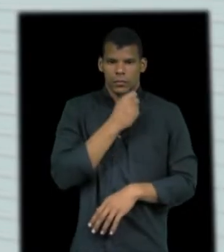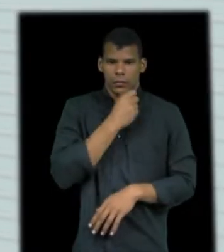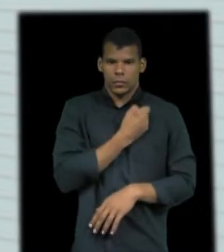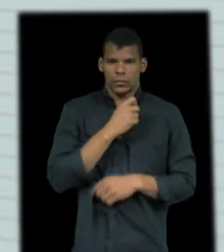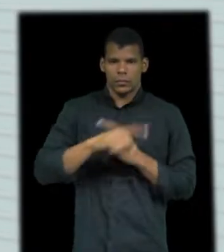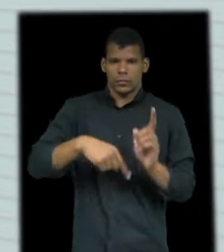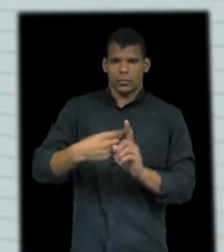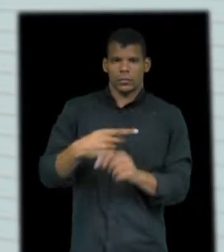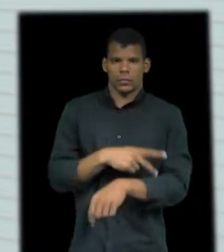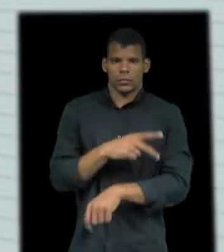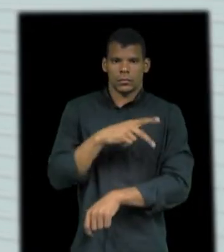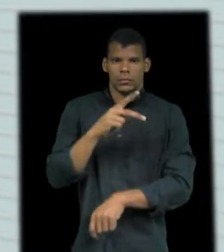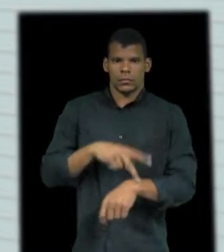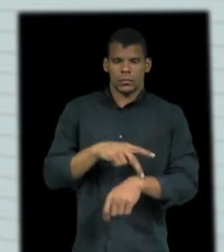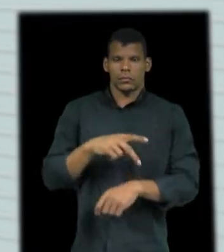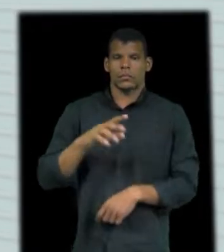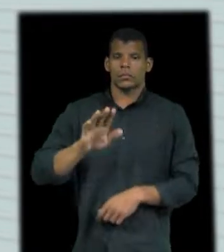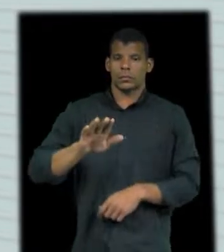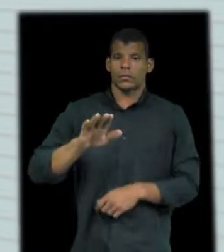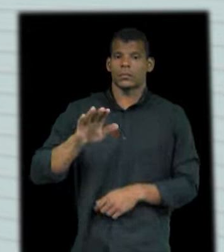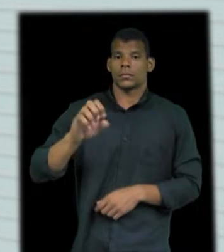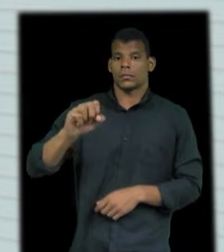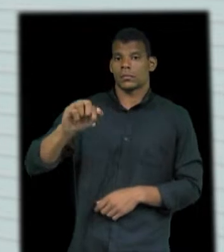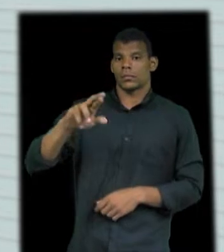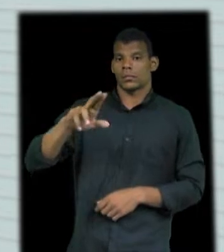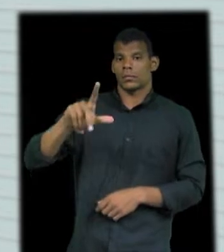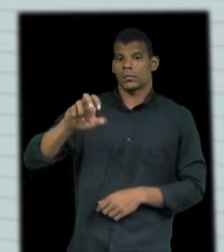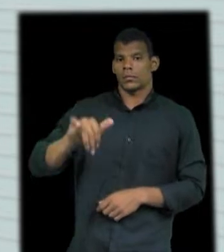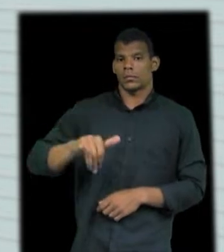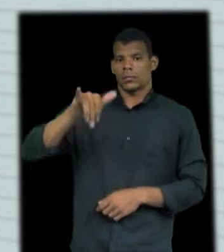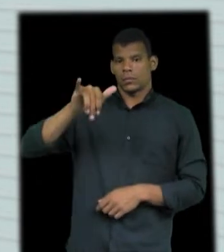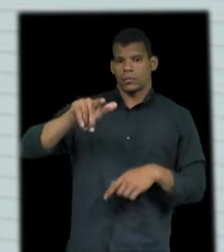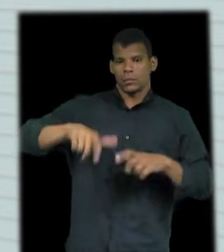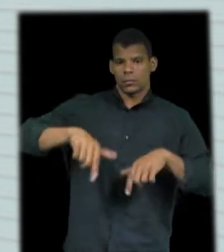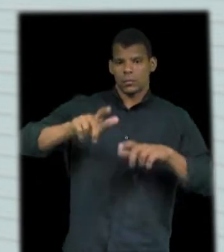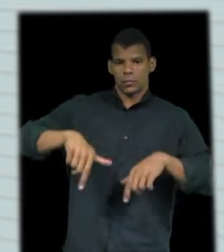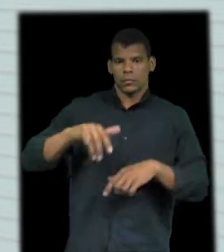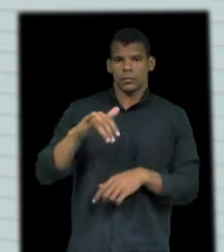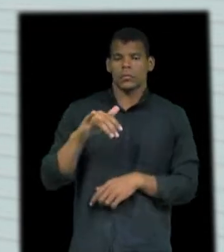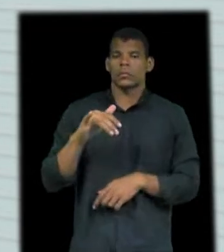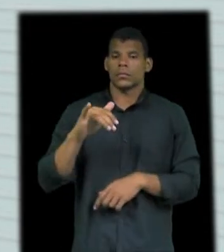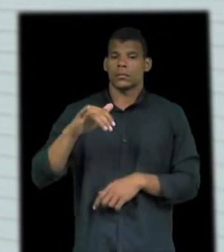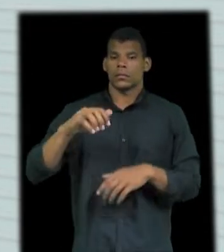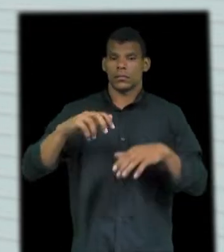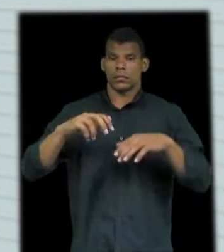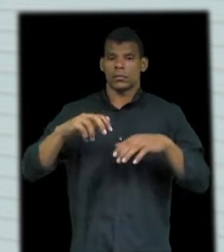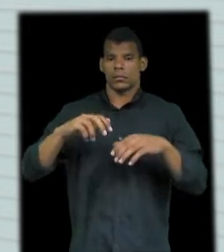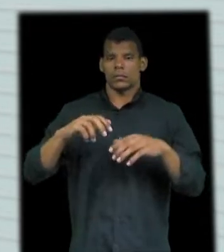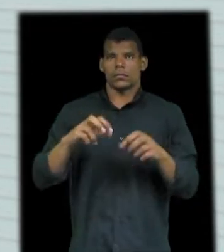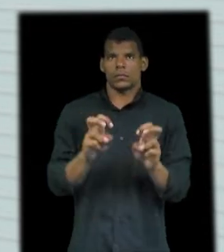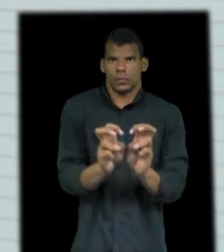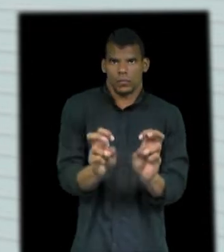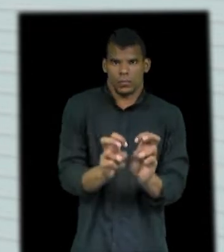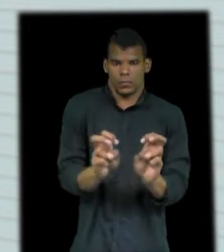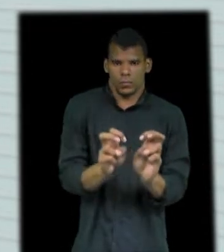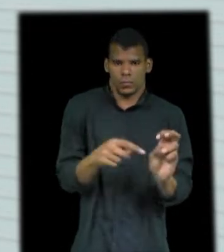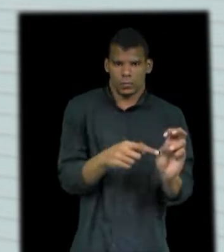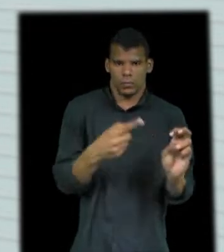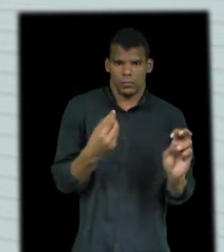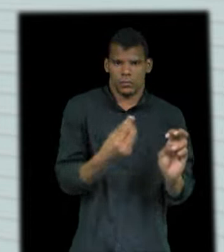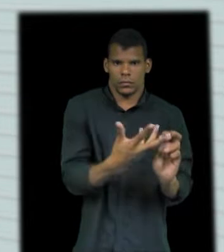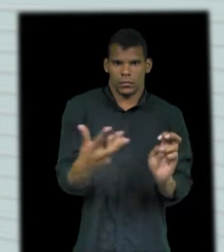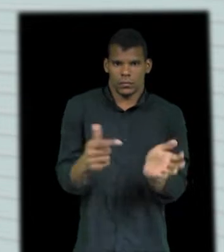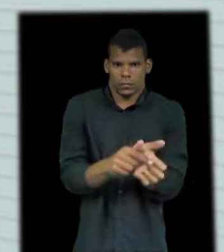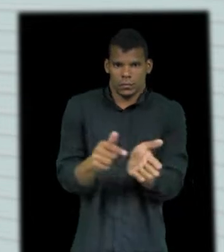Serley Leal, da Unidade Popular, fez panfletagem na estação do metrô José de Alencar no início da manhã. Às onze e